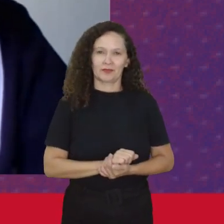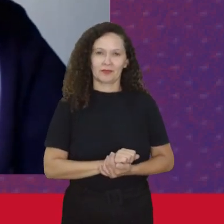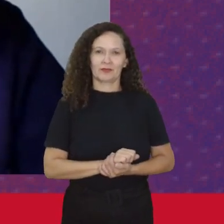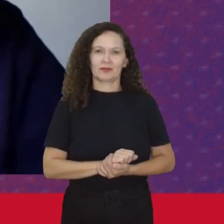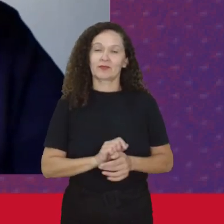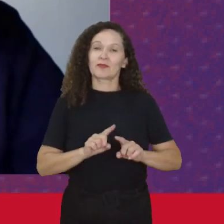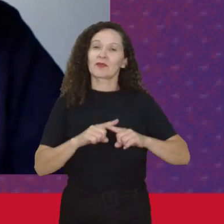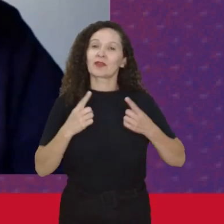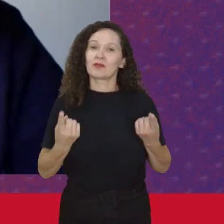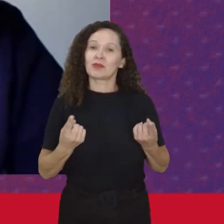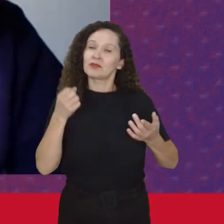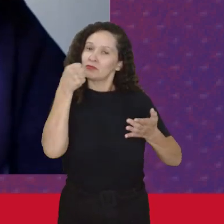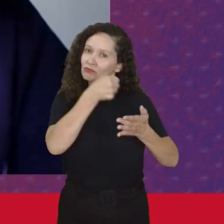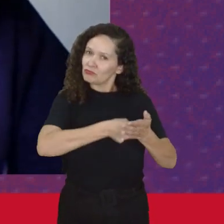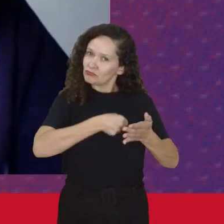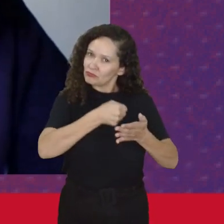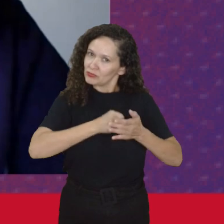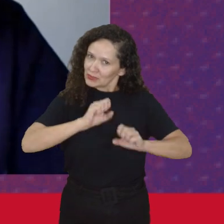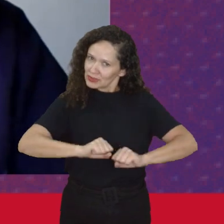Mas nessa luta